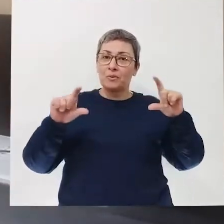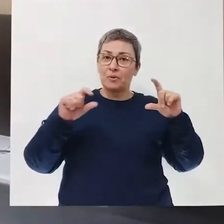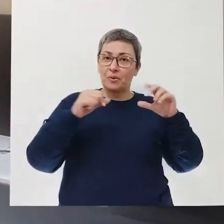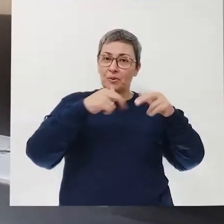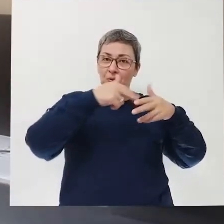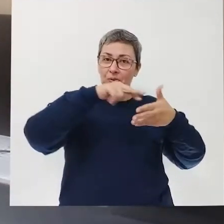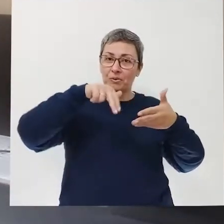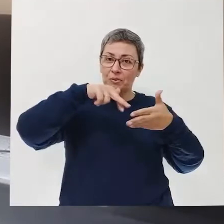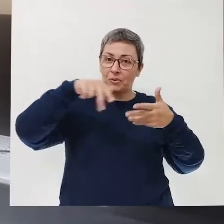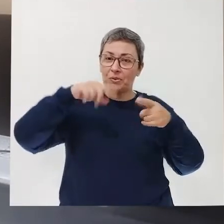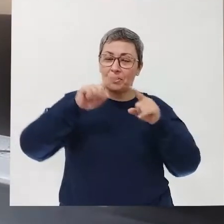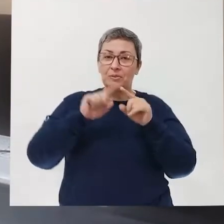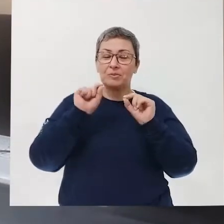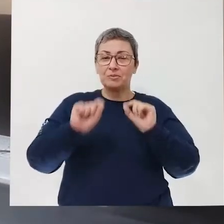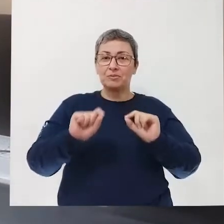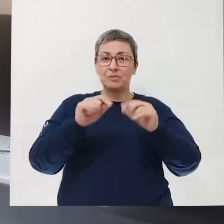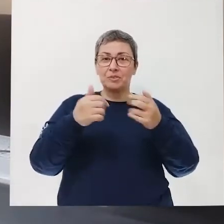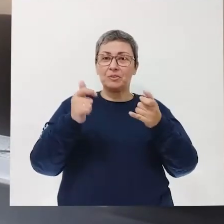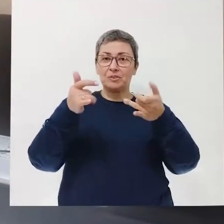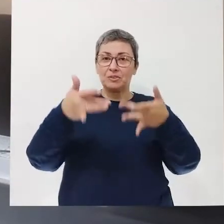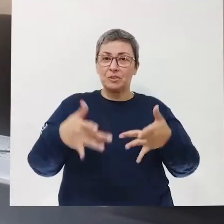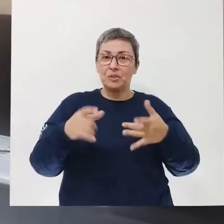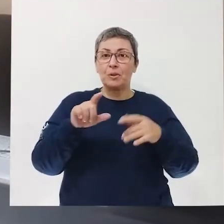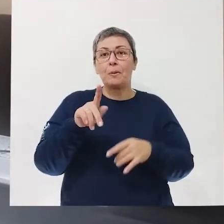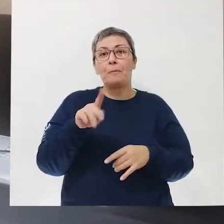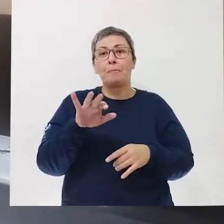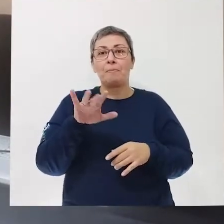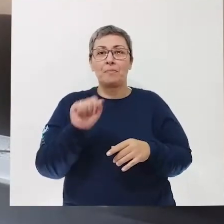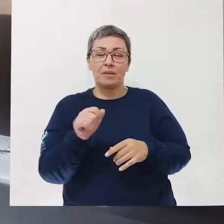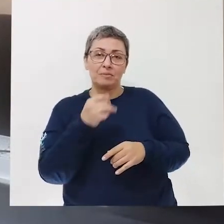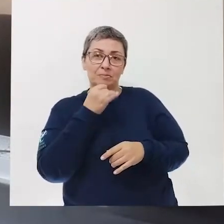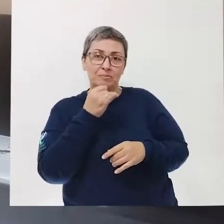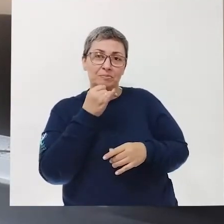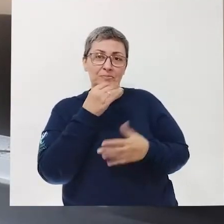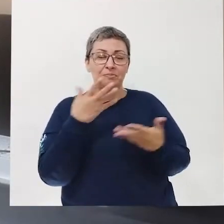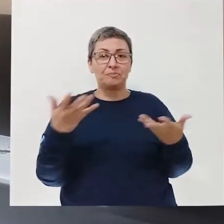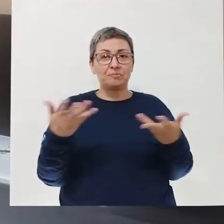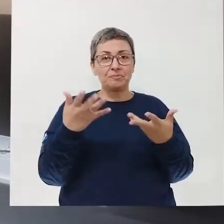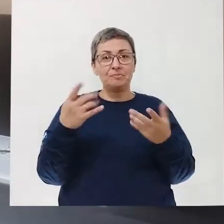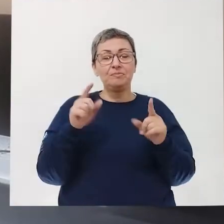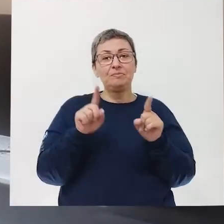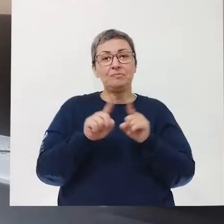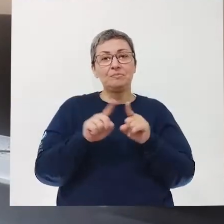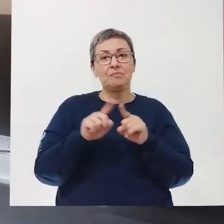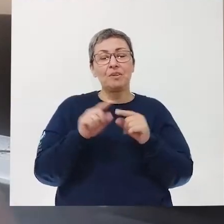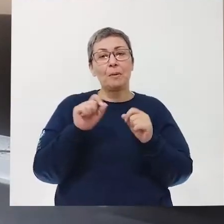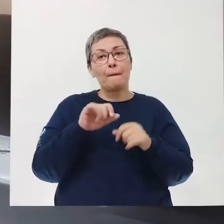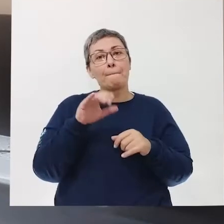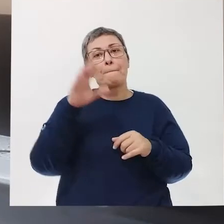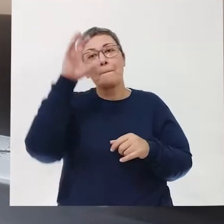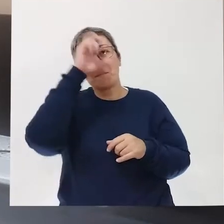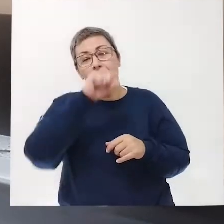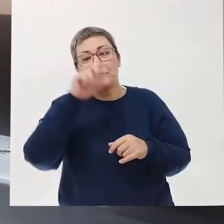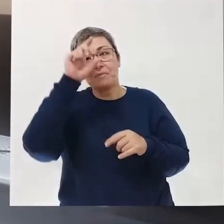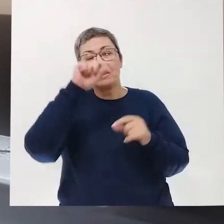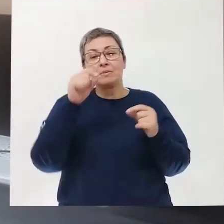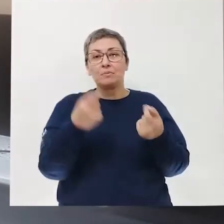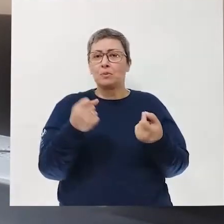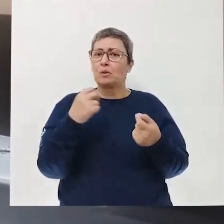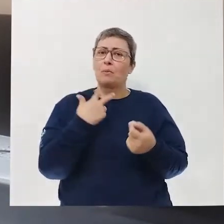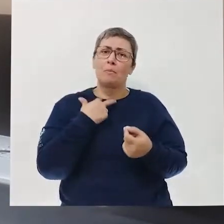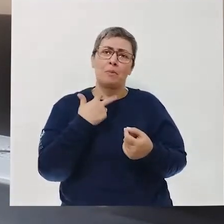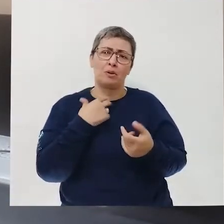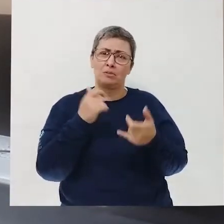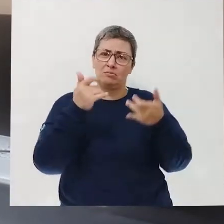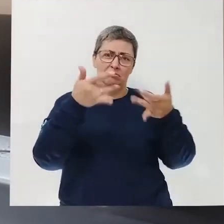e falasse sobre essa questão do descarte de pilhas, por exemplo. A gente aprendeu que a gente